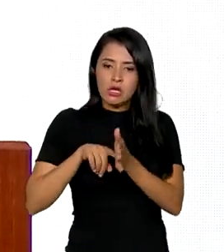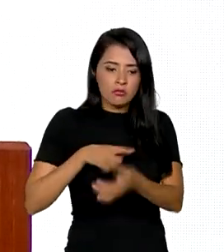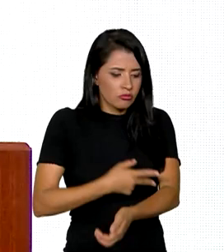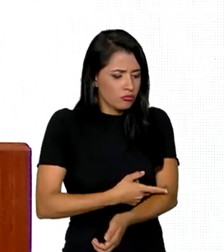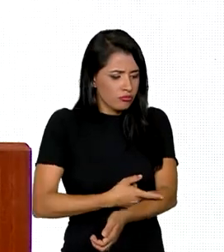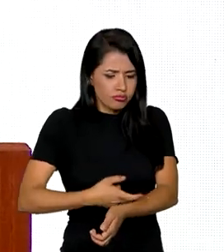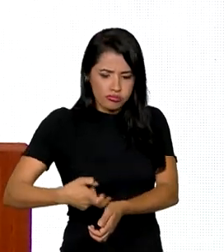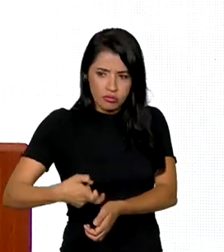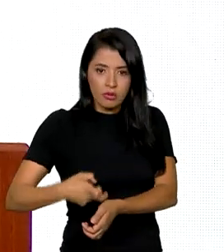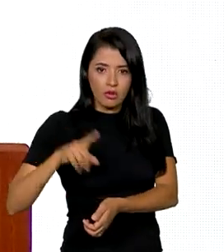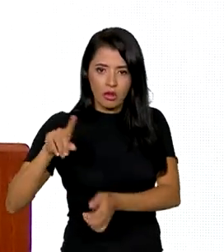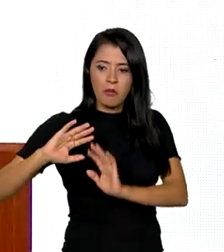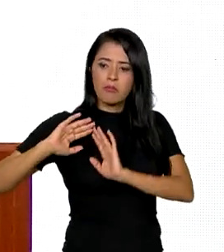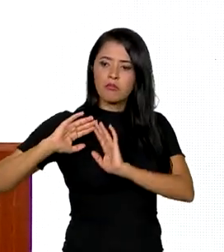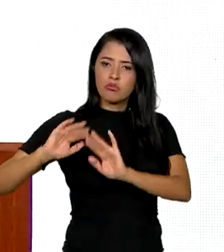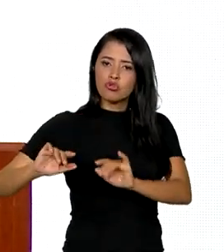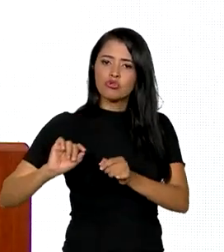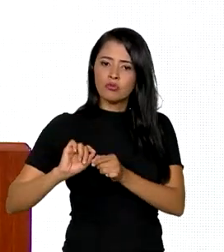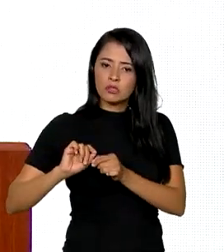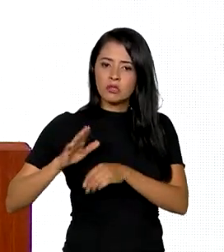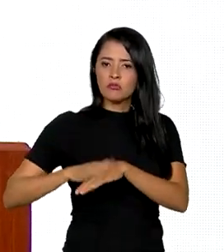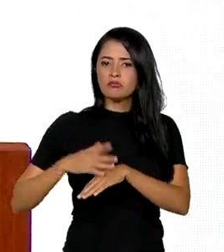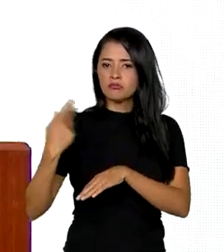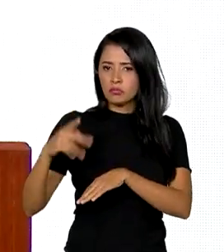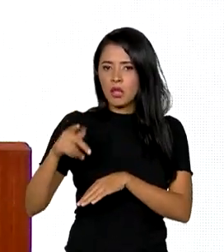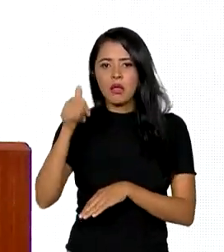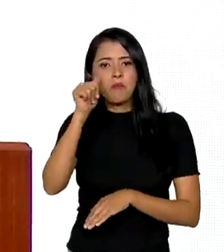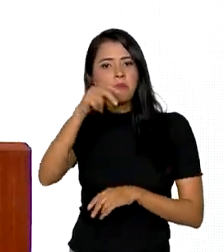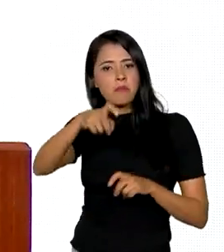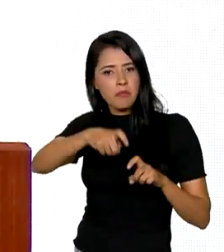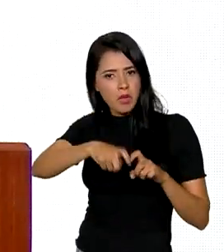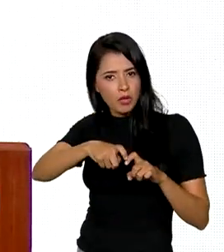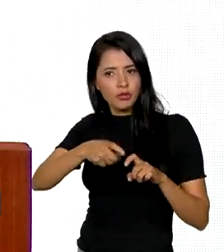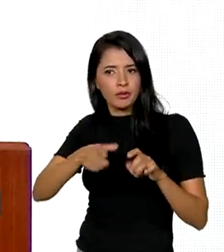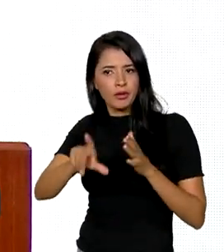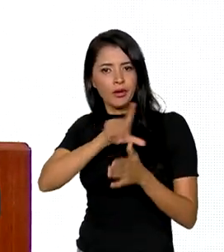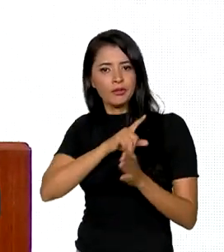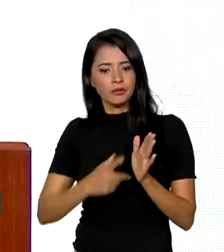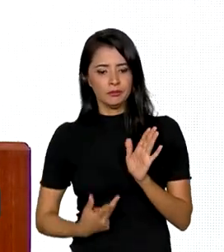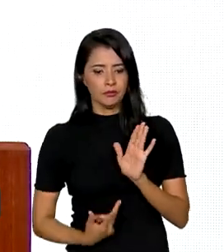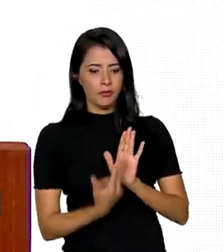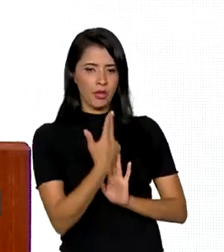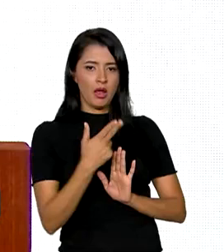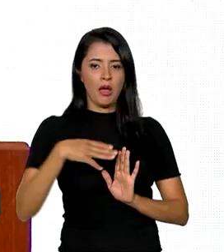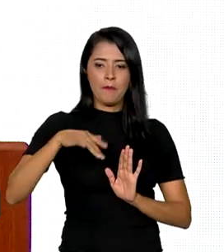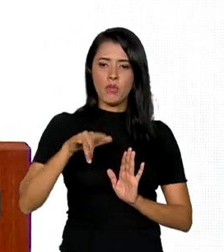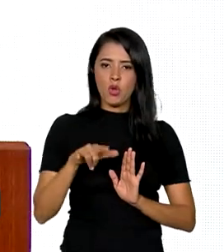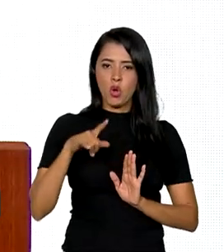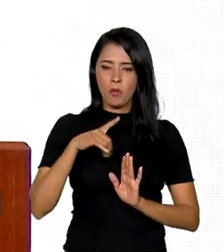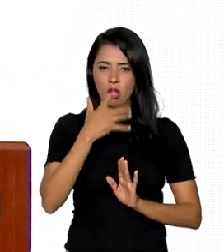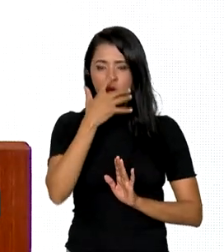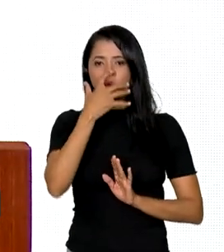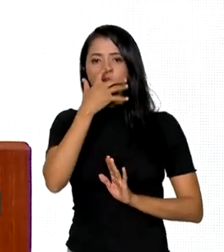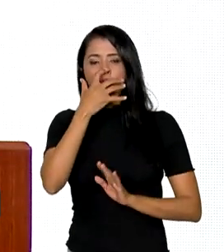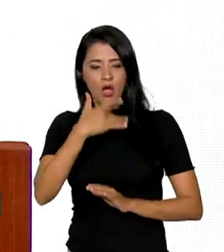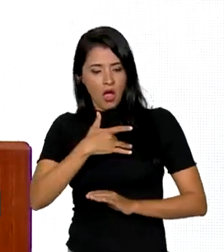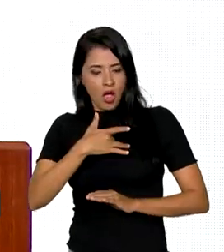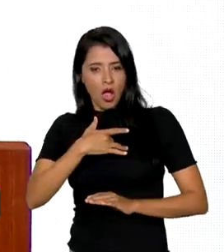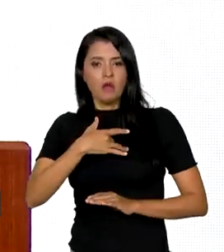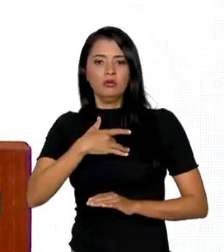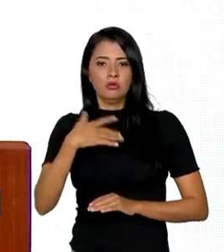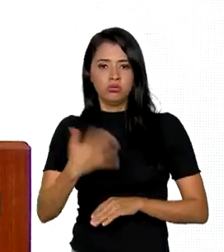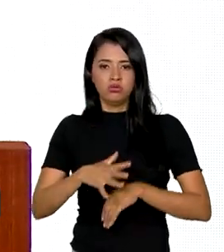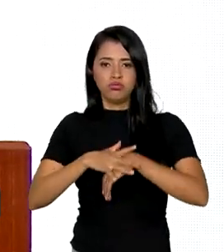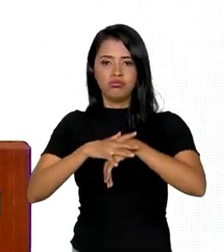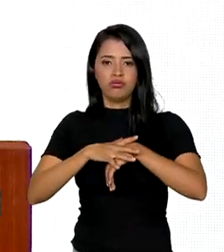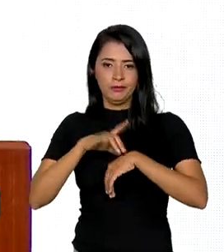solicitado pela minha médica, que eu ia operar de um mioma, que eu era a portadora de chagas.